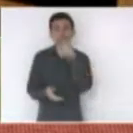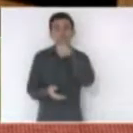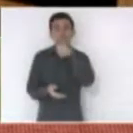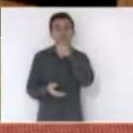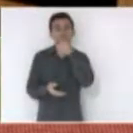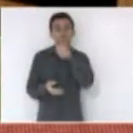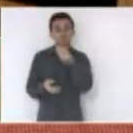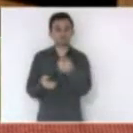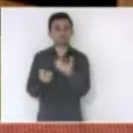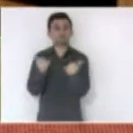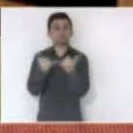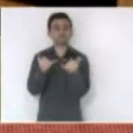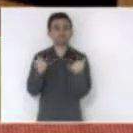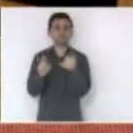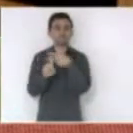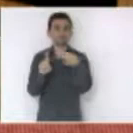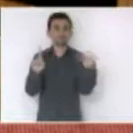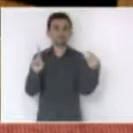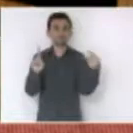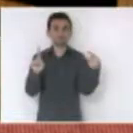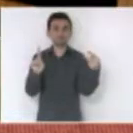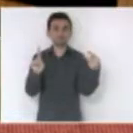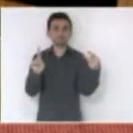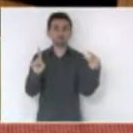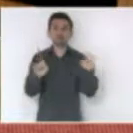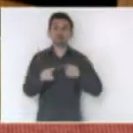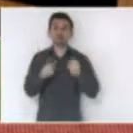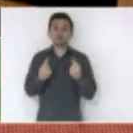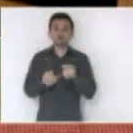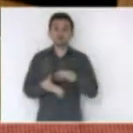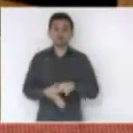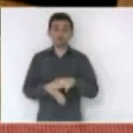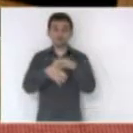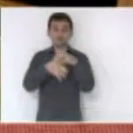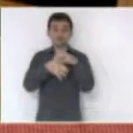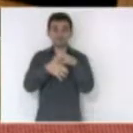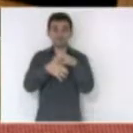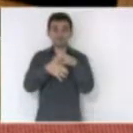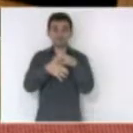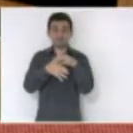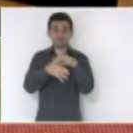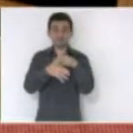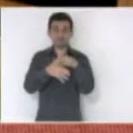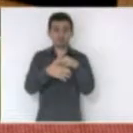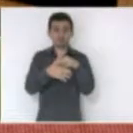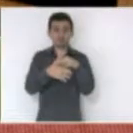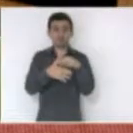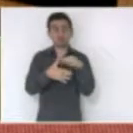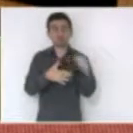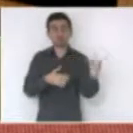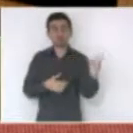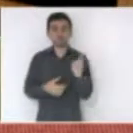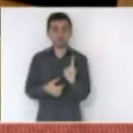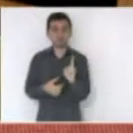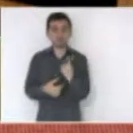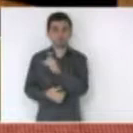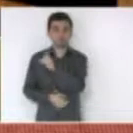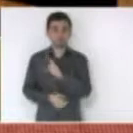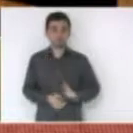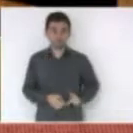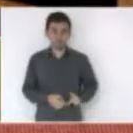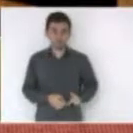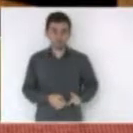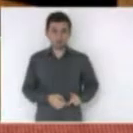temos hoje de fornecimento de energia no interior então os líderes os líderes que receberam a visita aqui na casa do presidente a Selesc